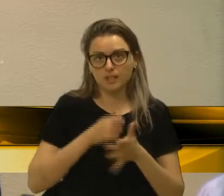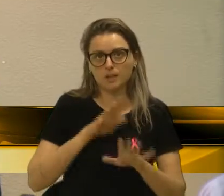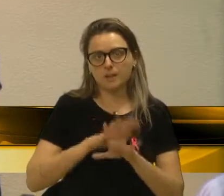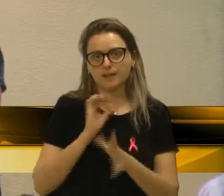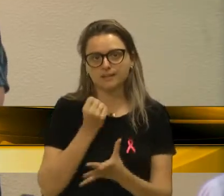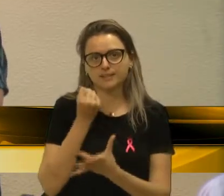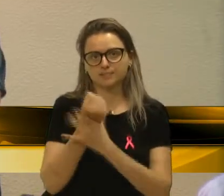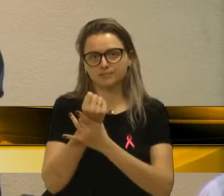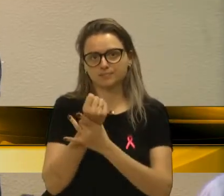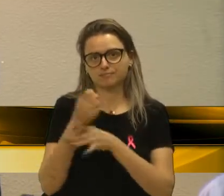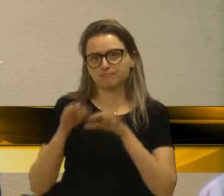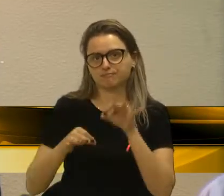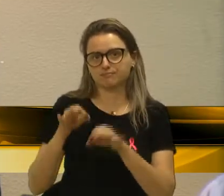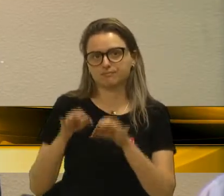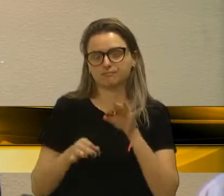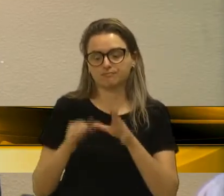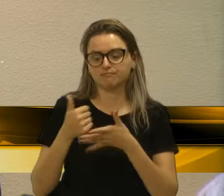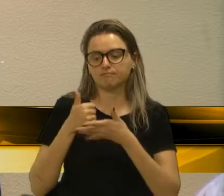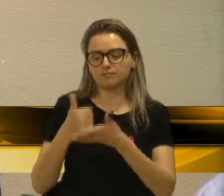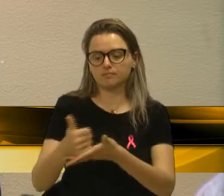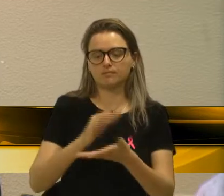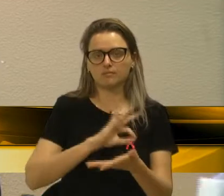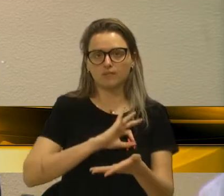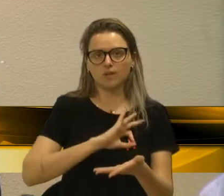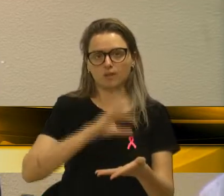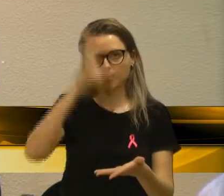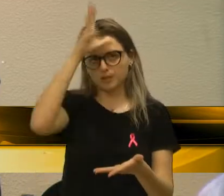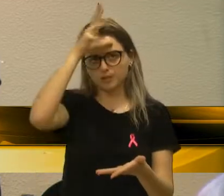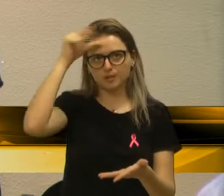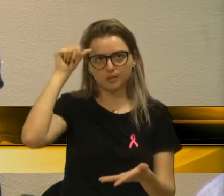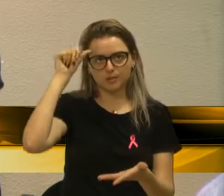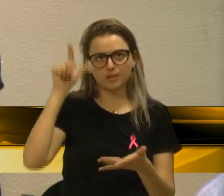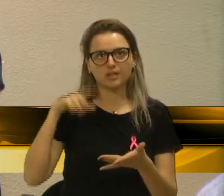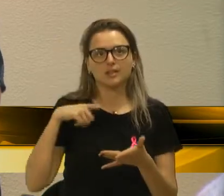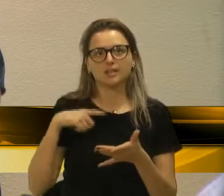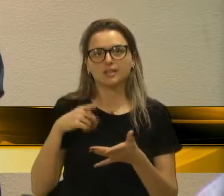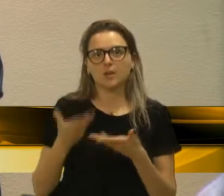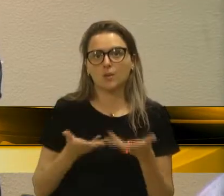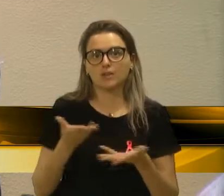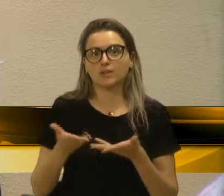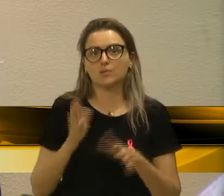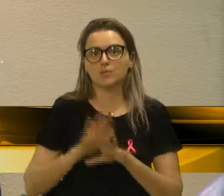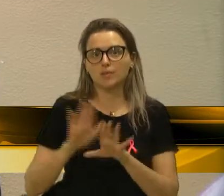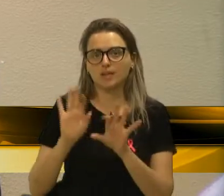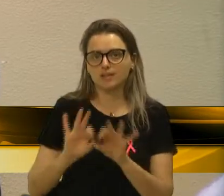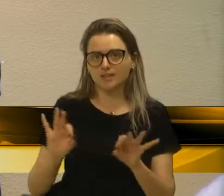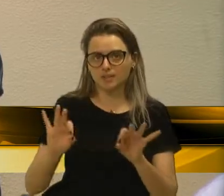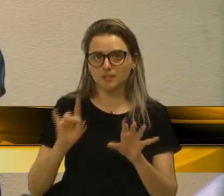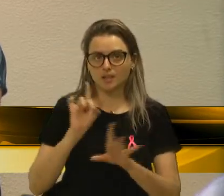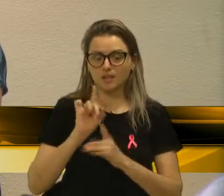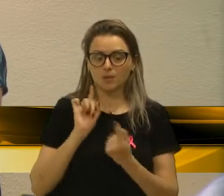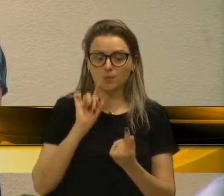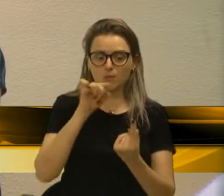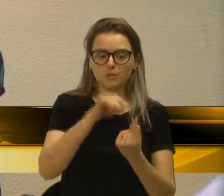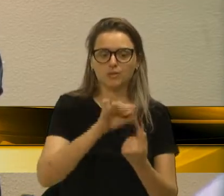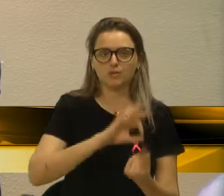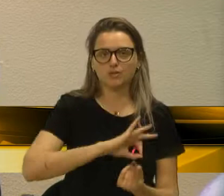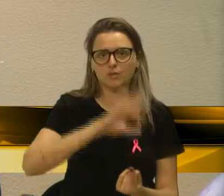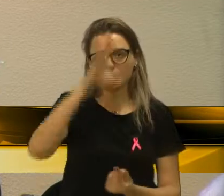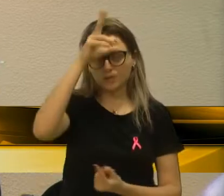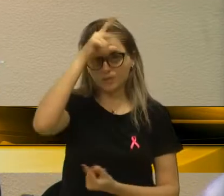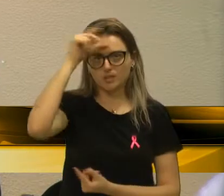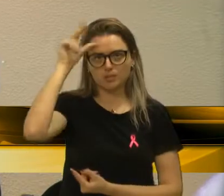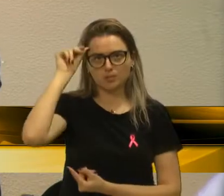jurídica para a guarda municipal atuar em operações até mais simples. Então, que é objetivo da guarda municipal